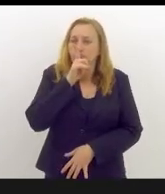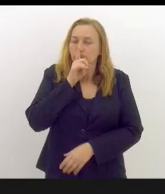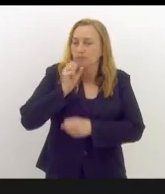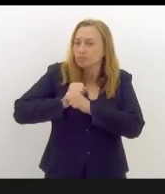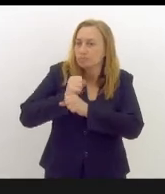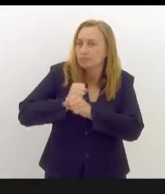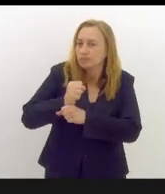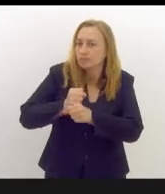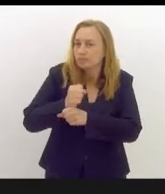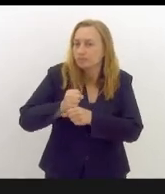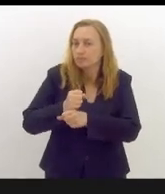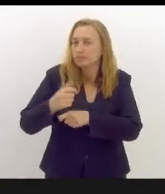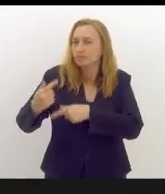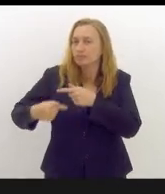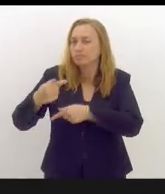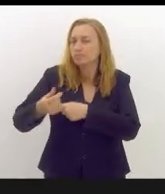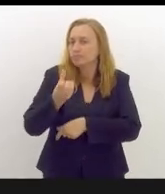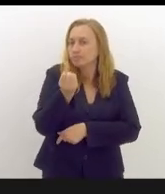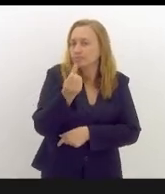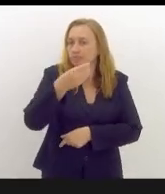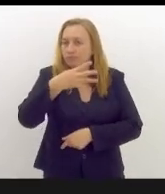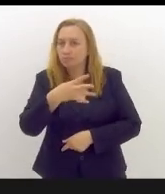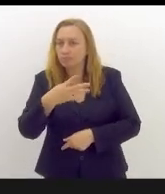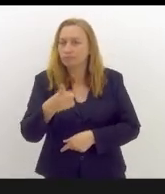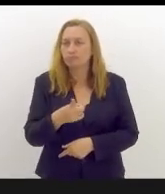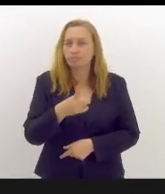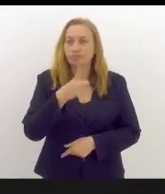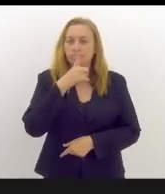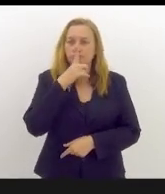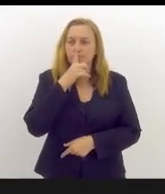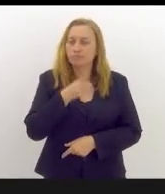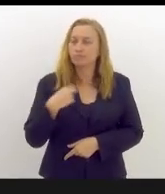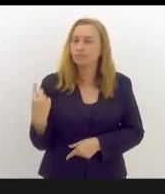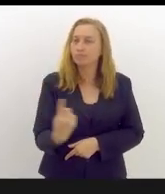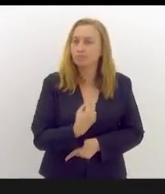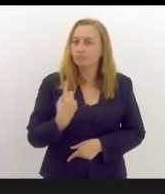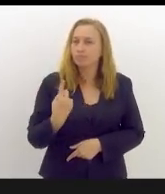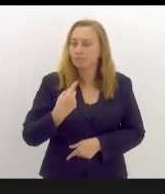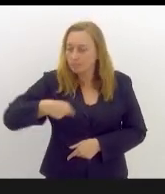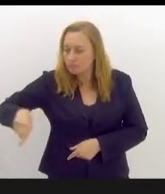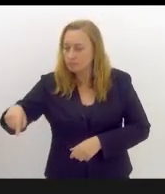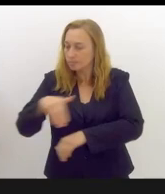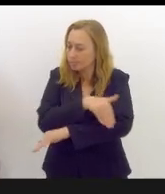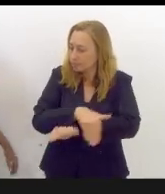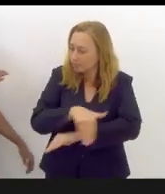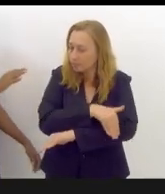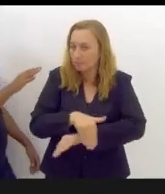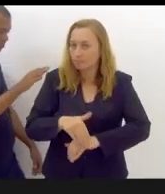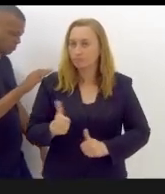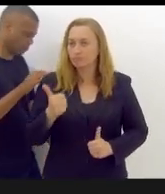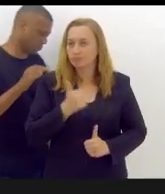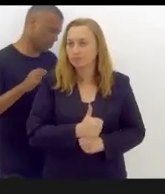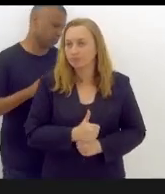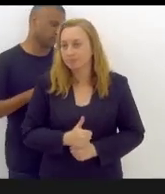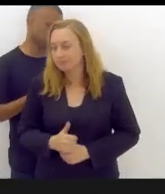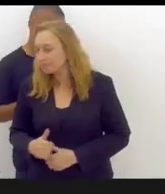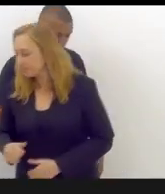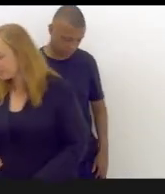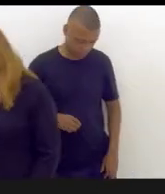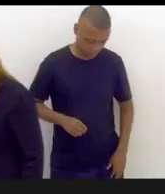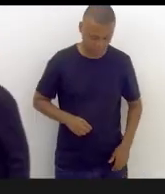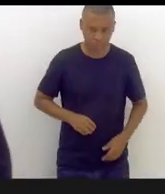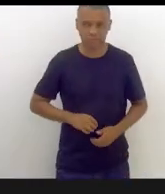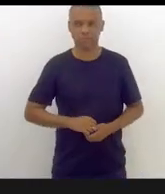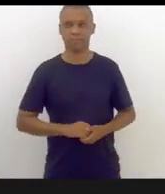geração foi calada de 64, 68 e nós que fomos para as ruas para conseguir o nosso direito de